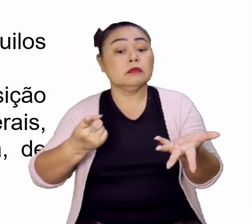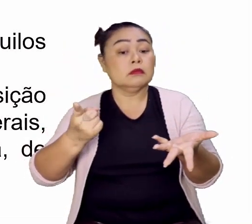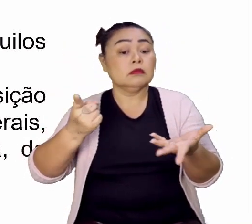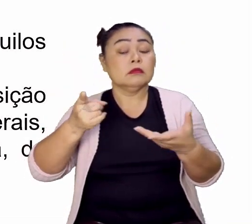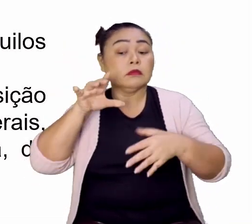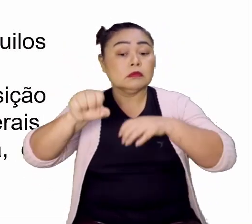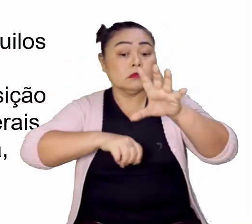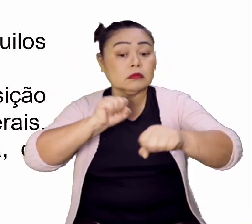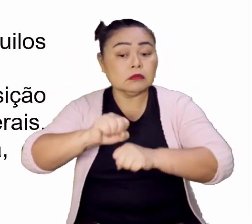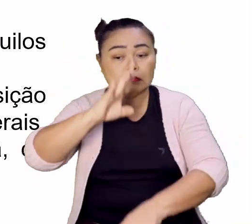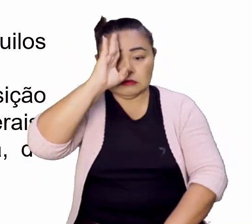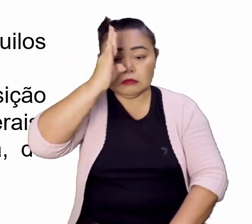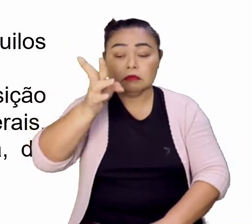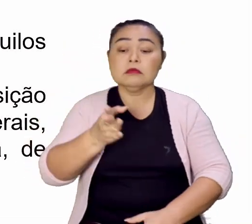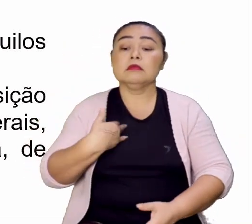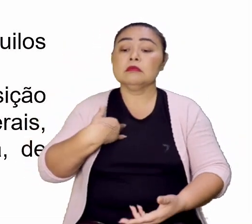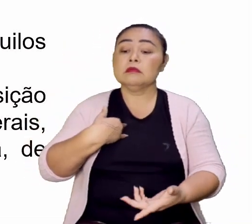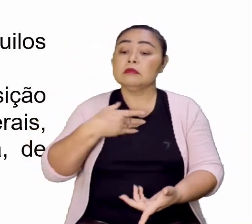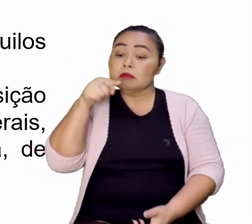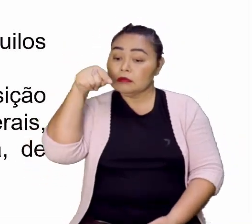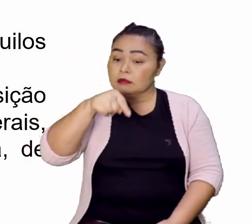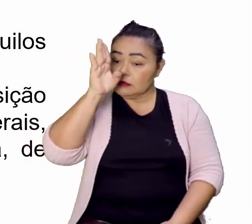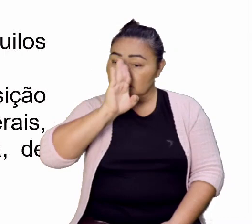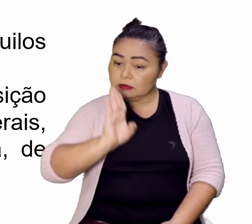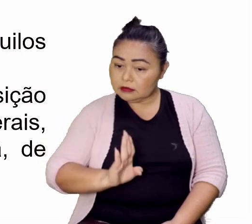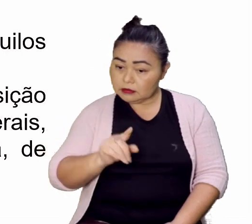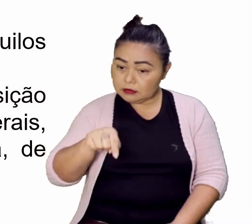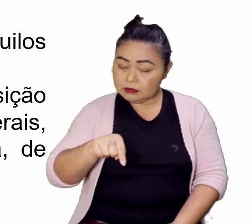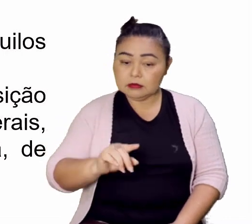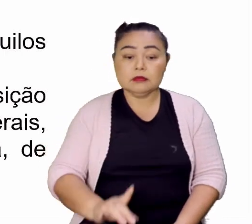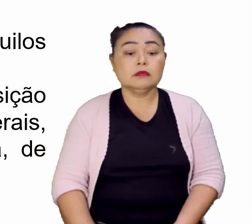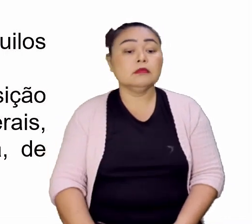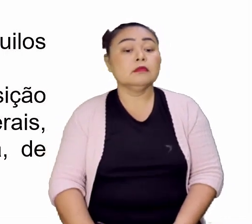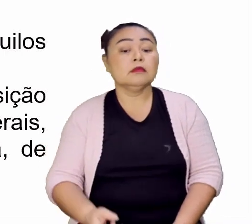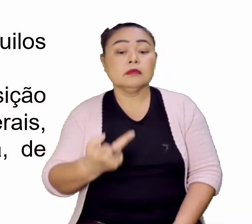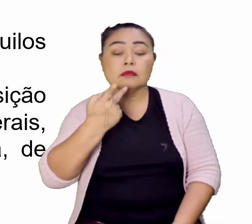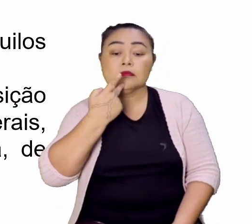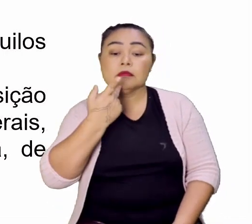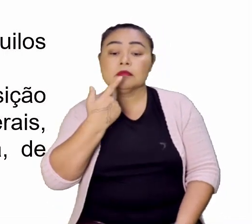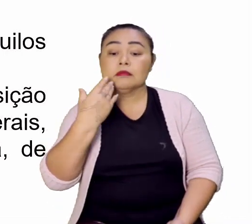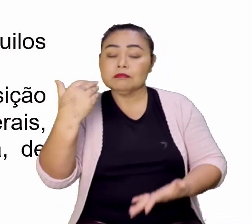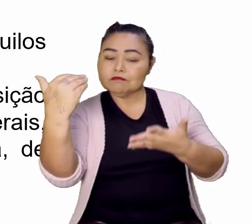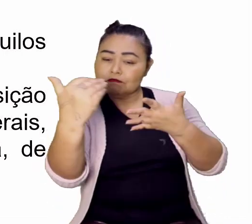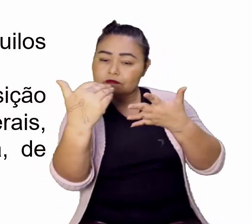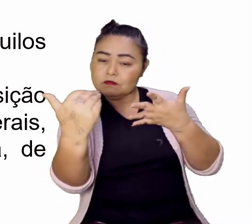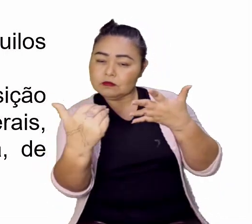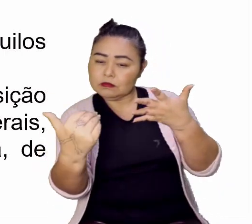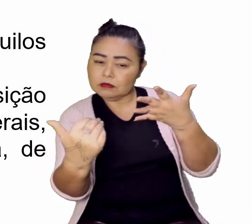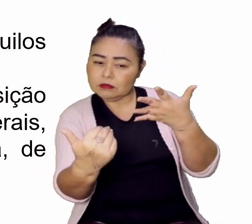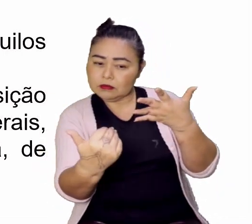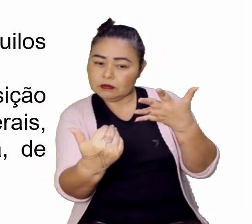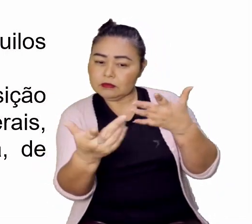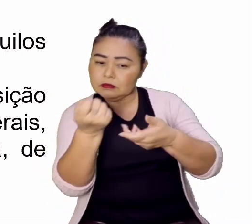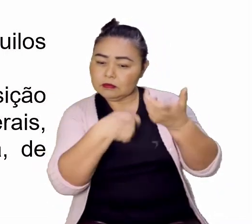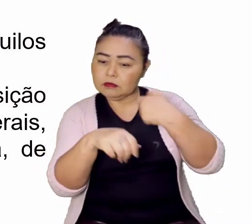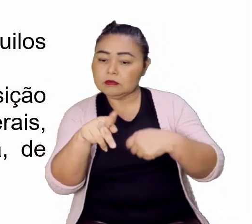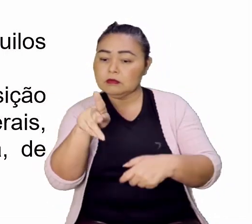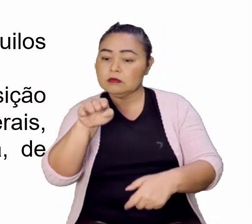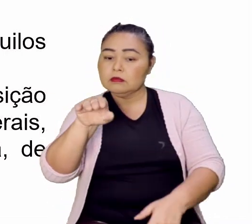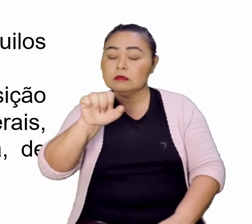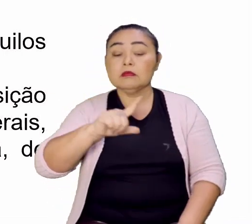em relação à colônia brasileira. Quando falamos das medidas trazidas com a administração de Paulbal,